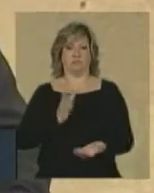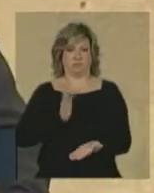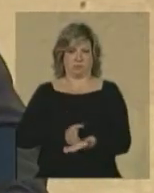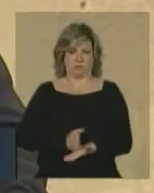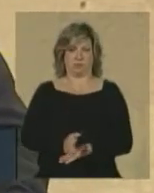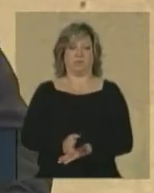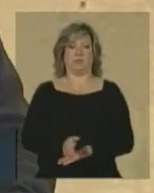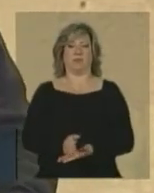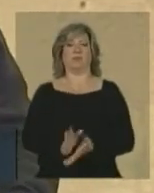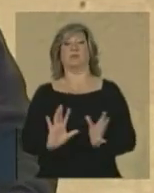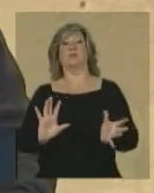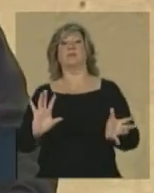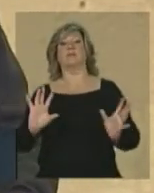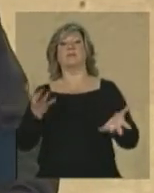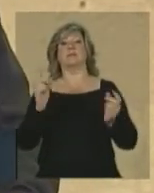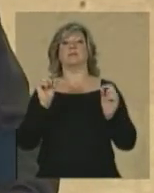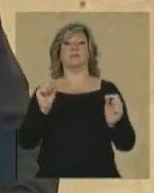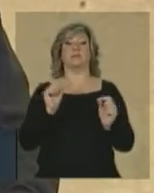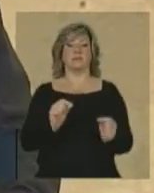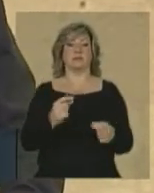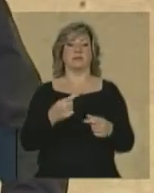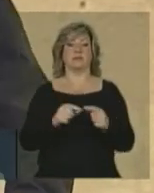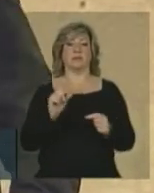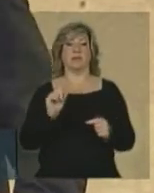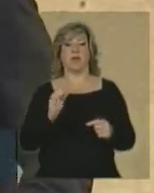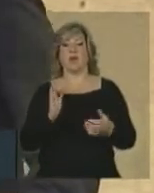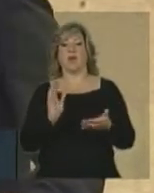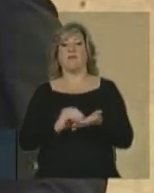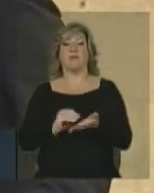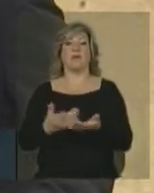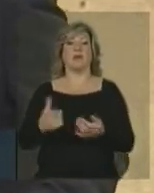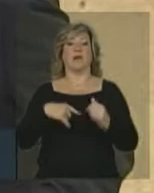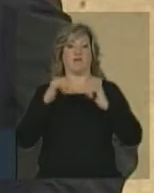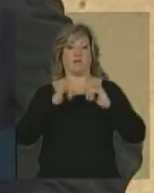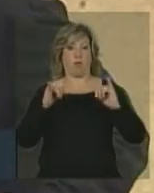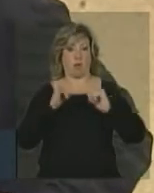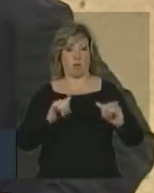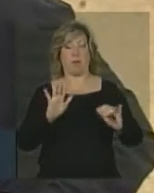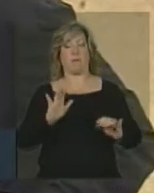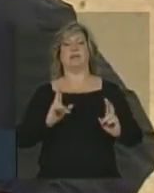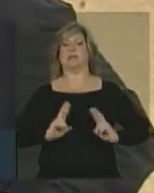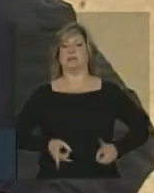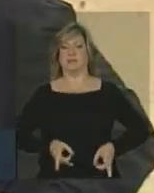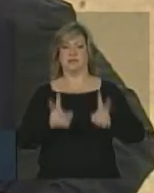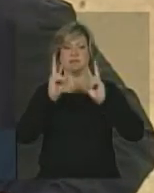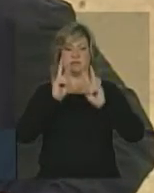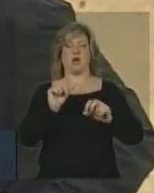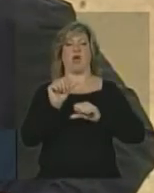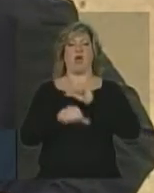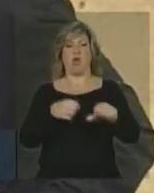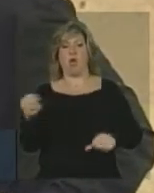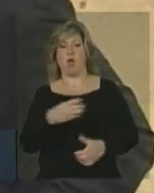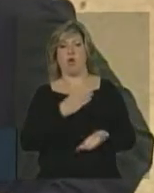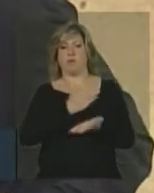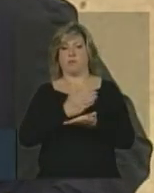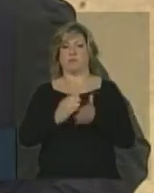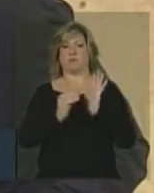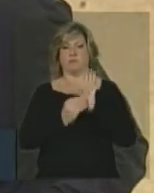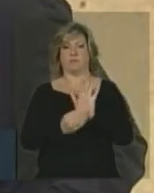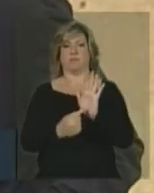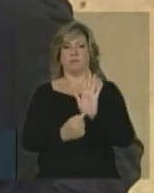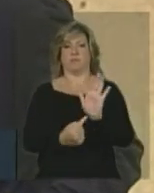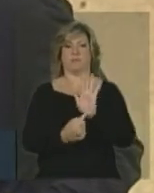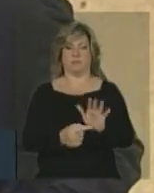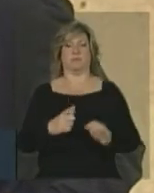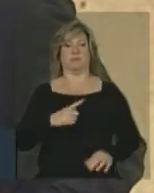eventuais situações de exceção da informação, constantemente apreciados e renovados. Mas há uma conquista